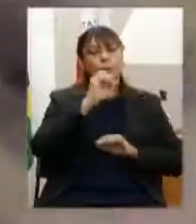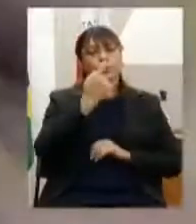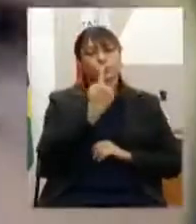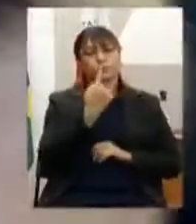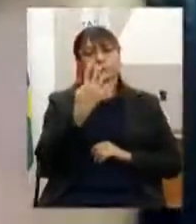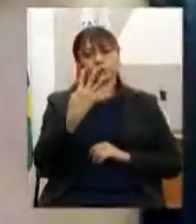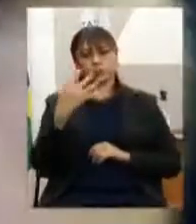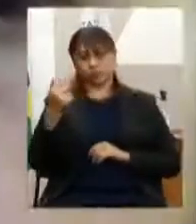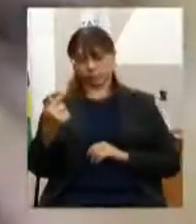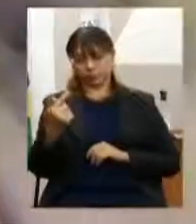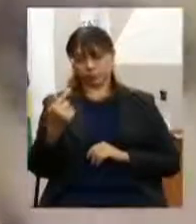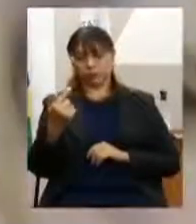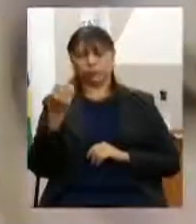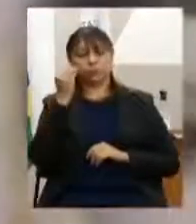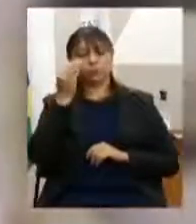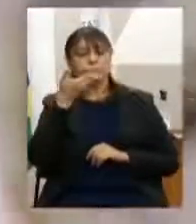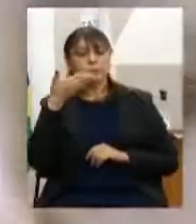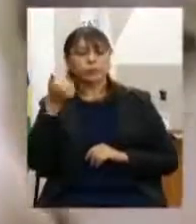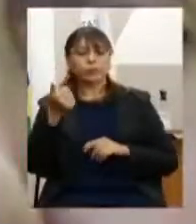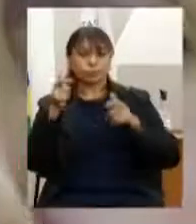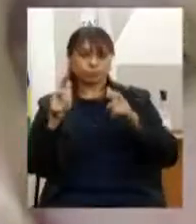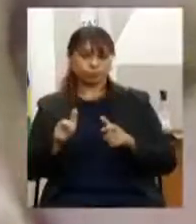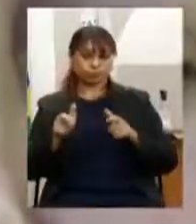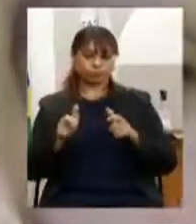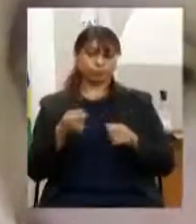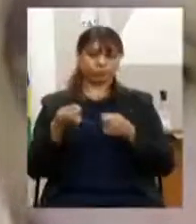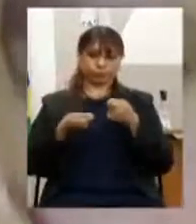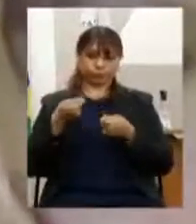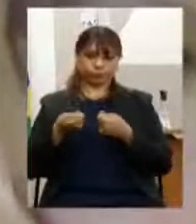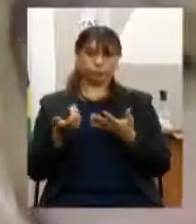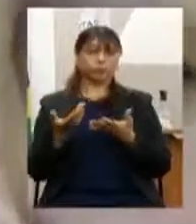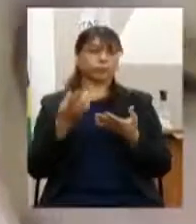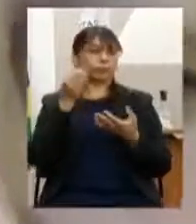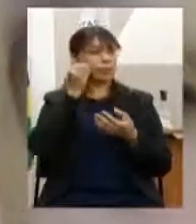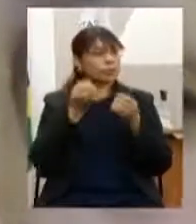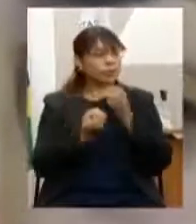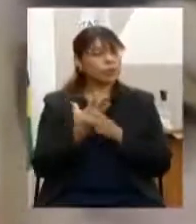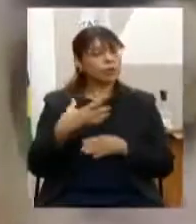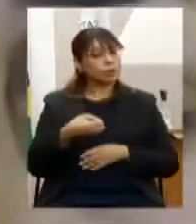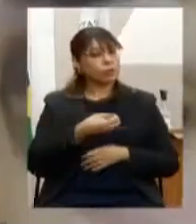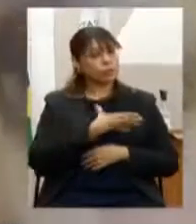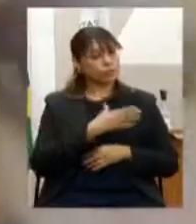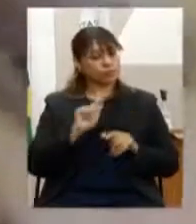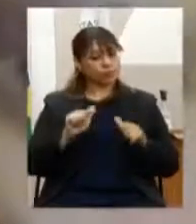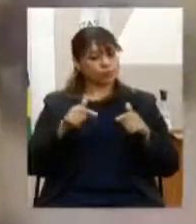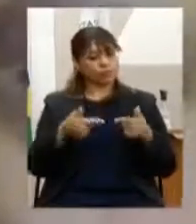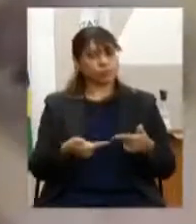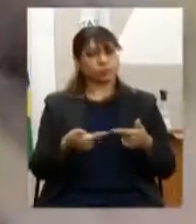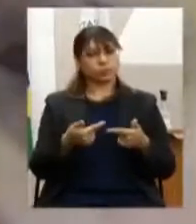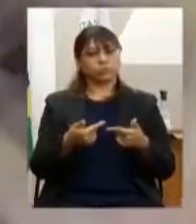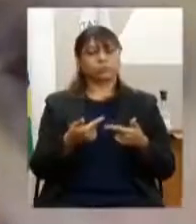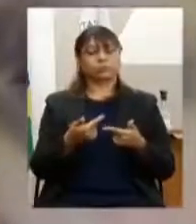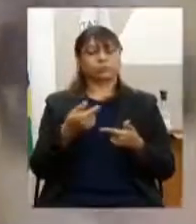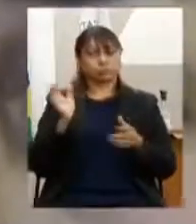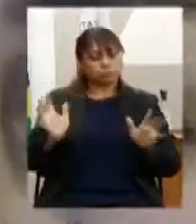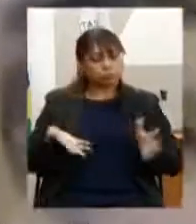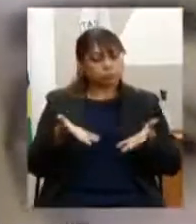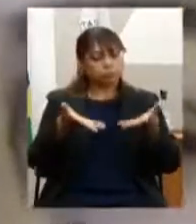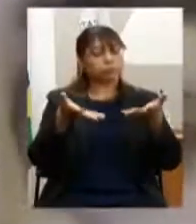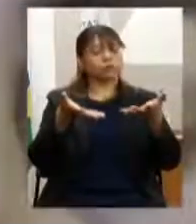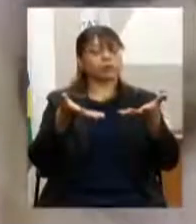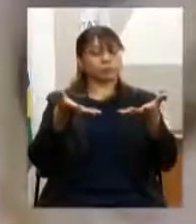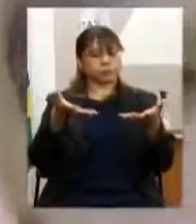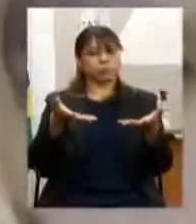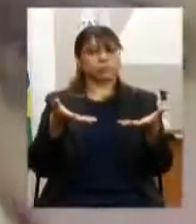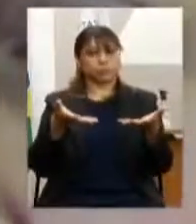Melhora do Ambiente de Negócios, a sugestão foi criação de uma nova ação, chamada Fomenta aos Empreendedores Rurais,